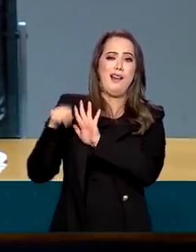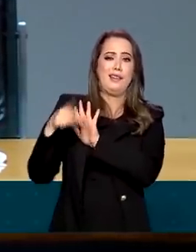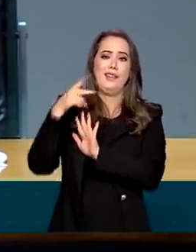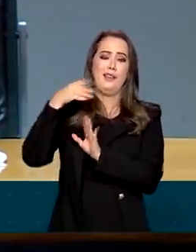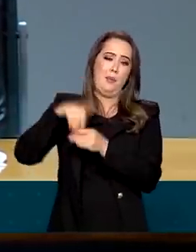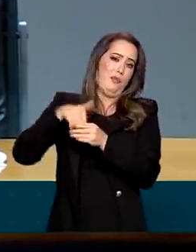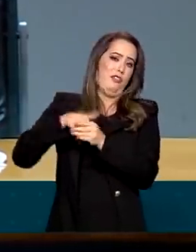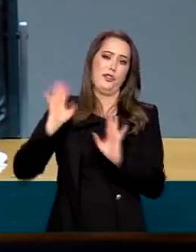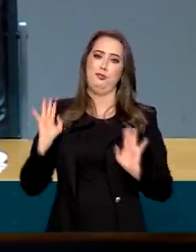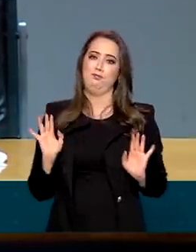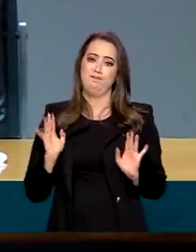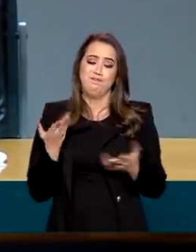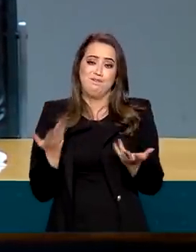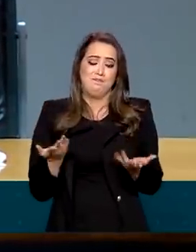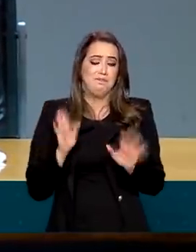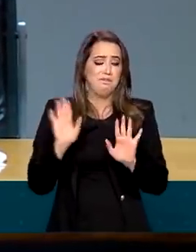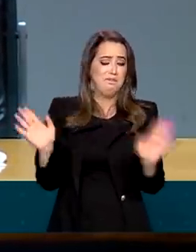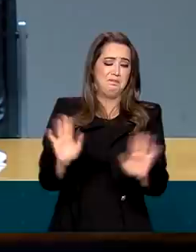Mas eu não estou preocupado